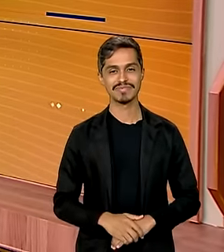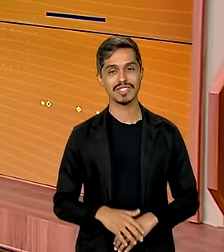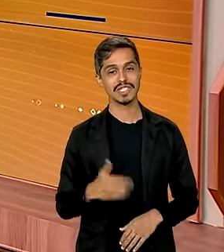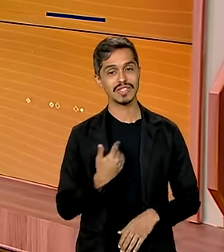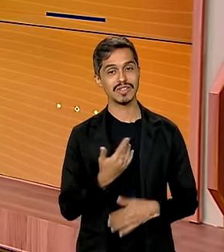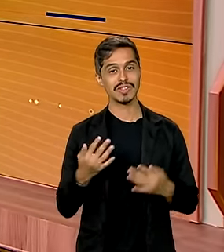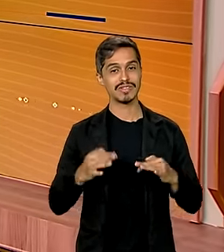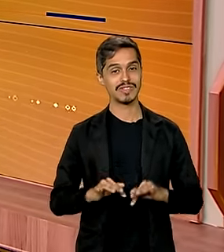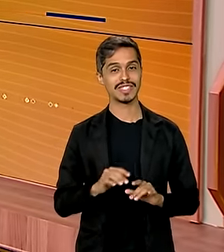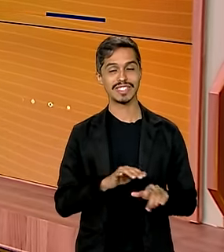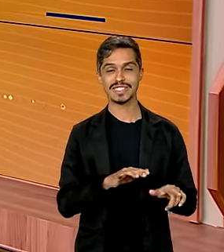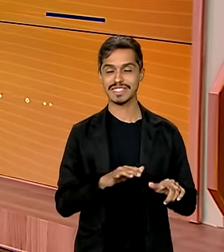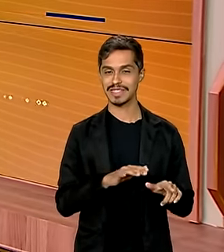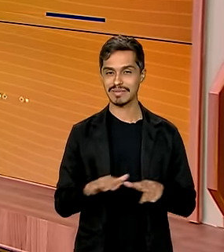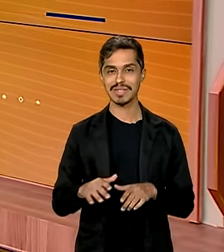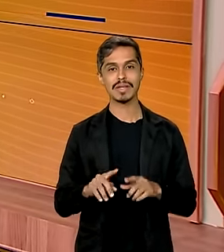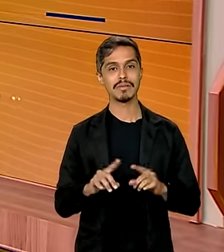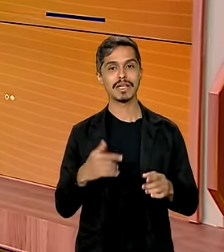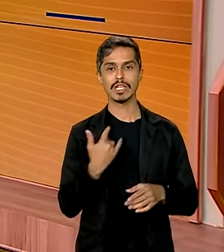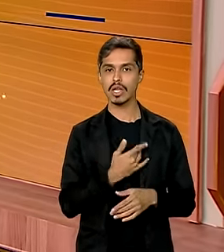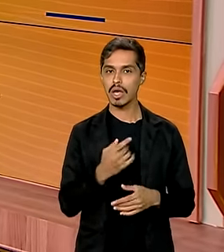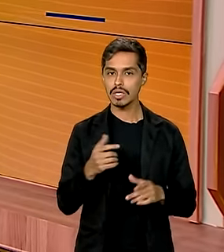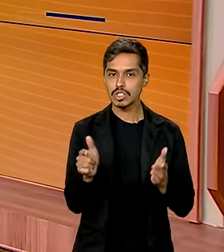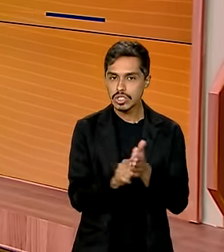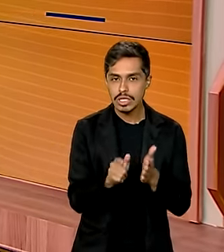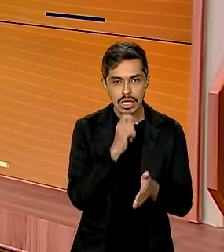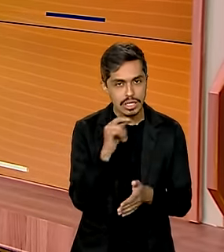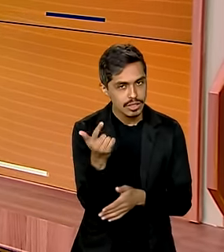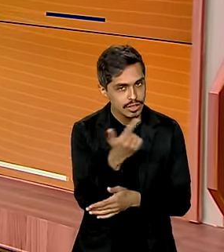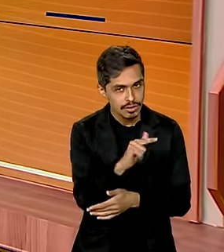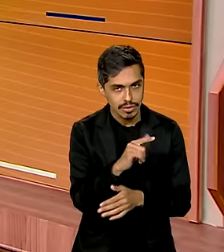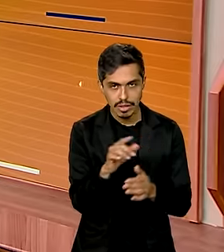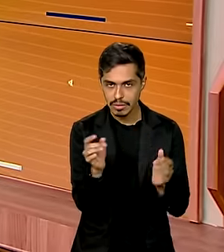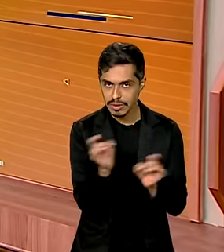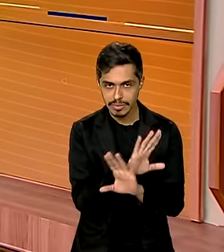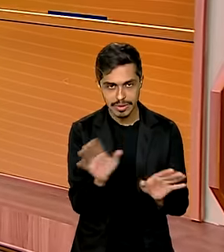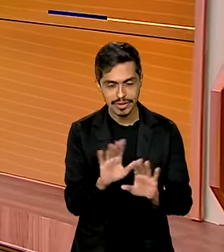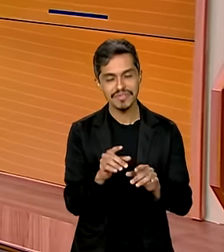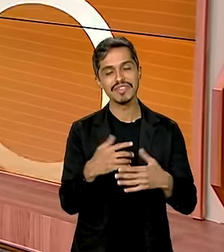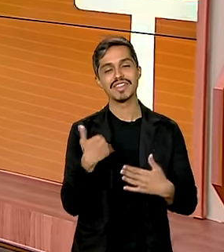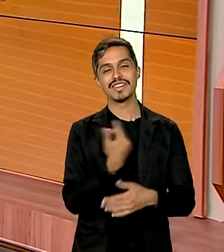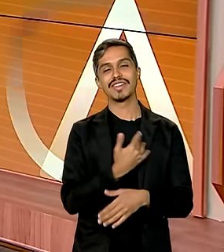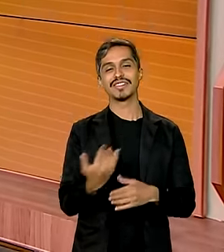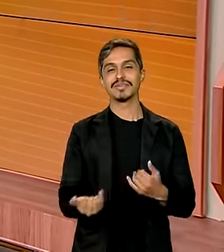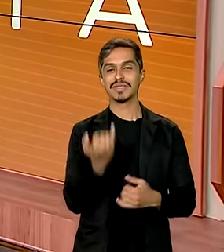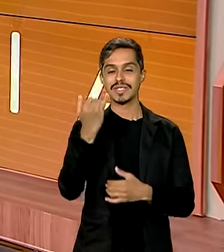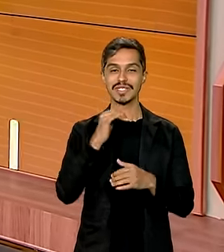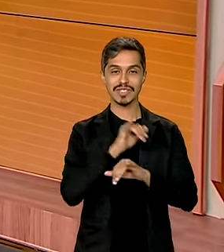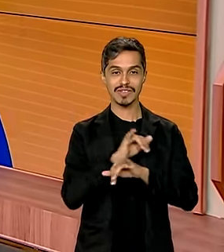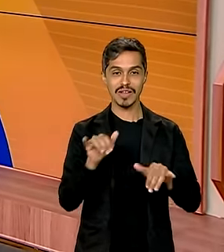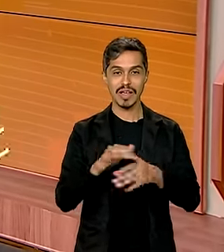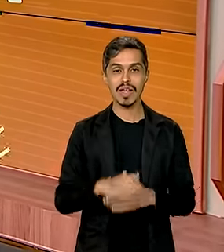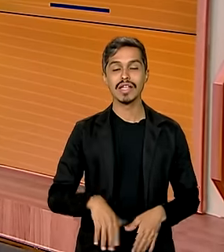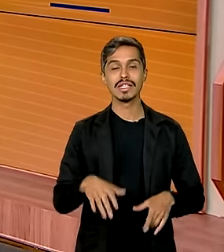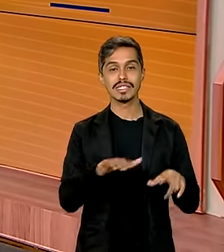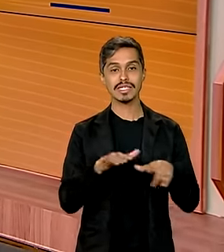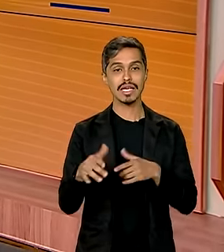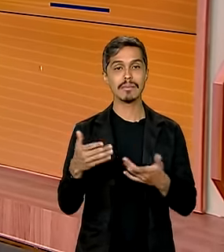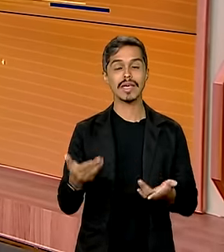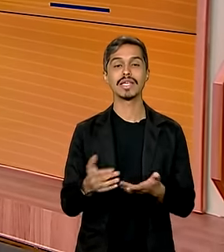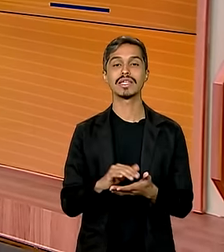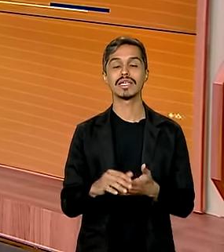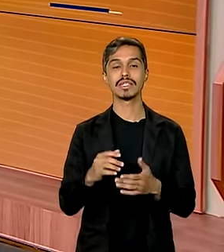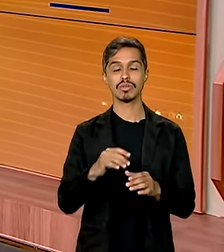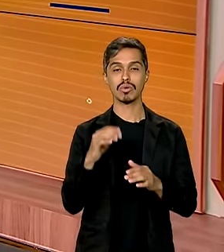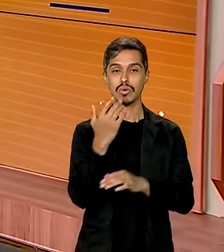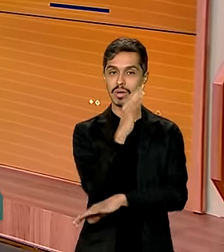encerrar a semana. Mas a gente não encerrou o jornal, não. Essa notícia agora é importante. A gente está na Semana do Meio Ambiente. E na última quarta